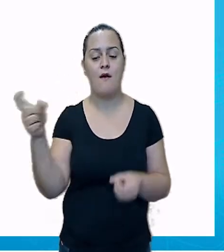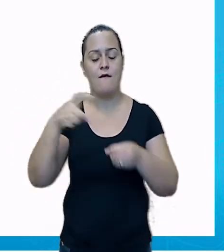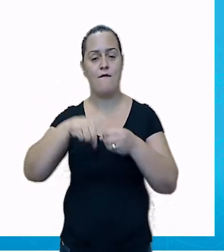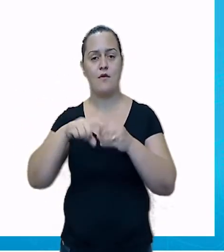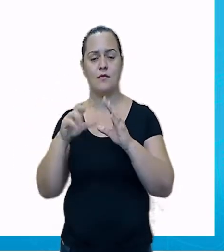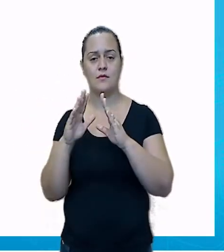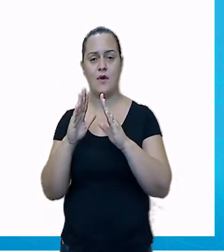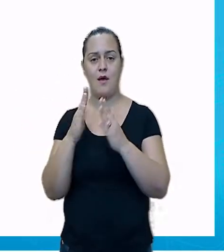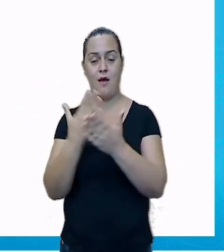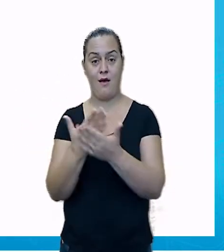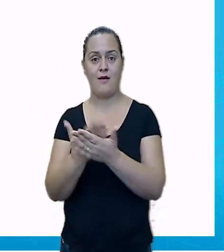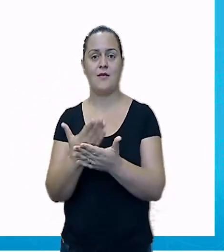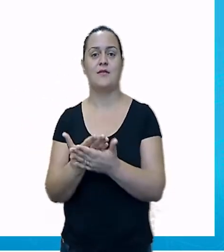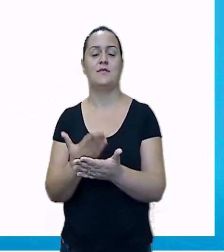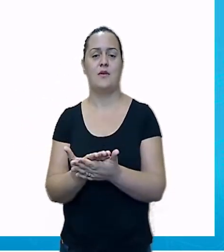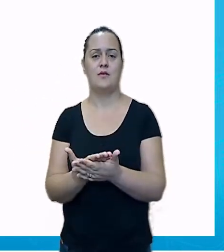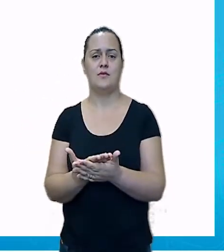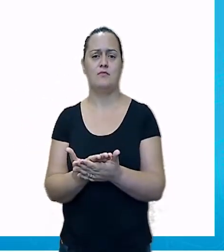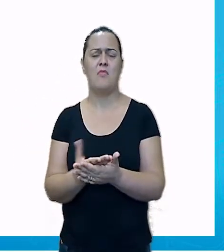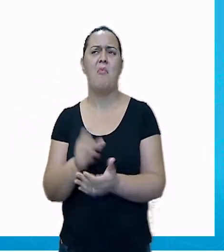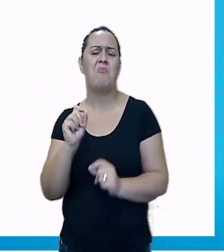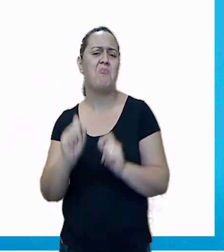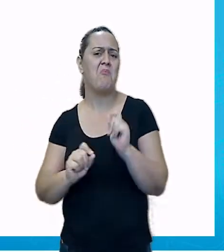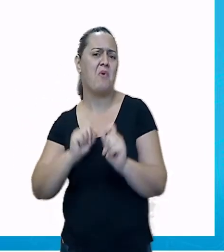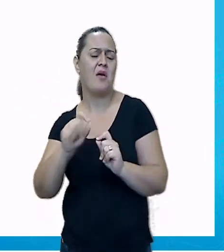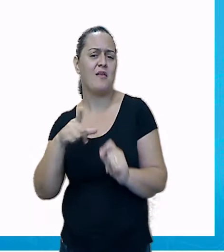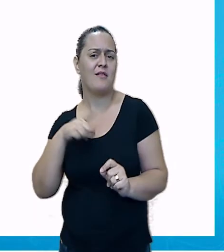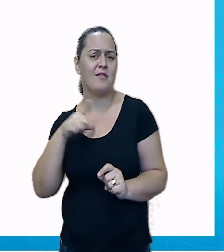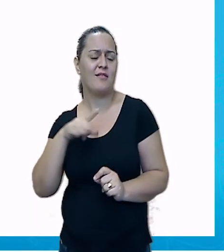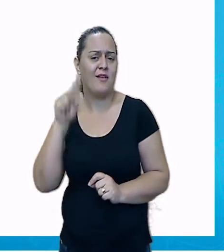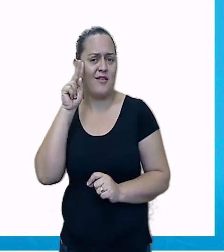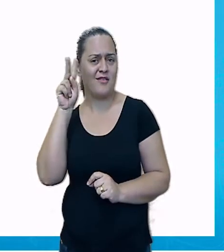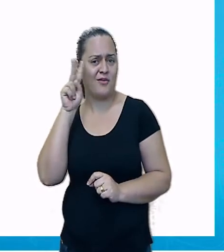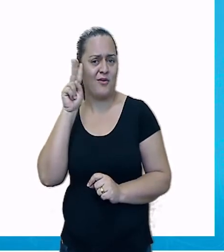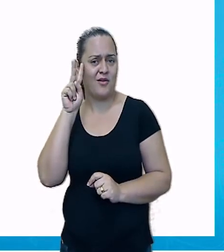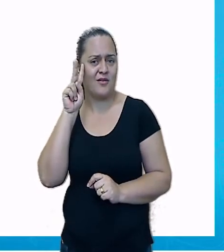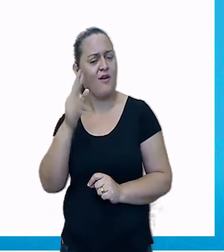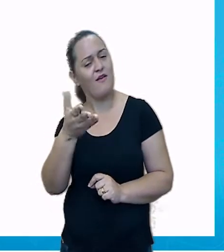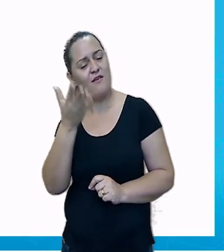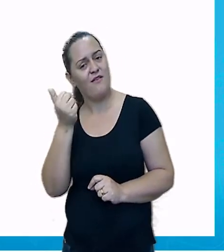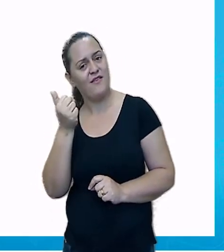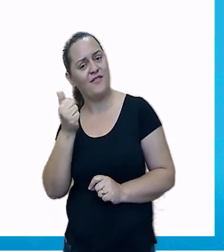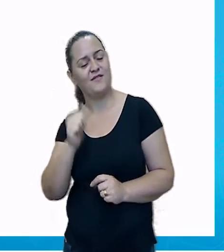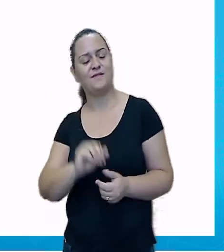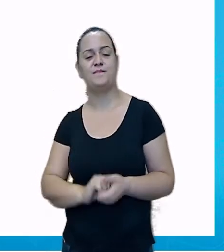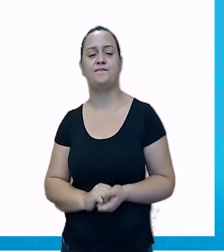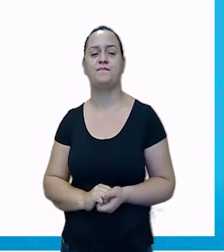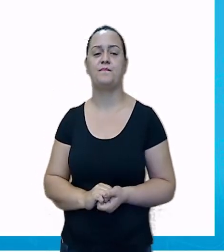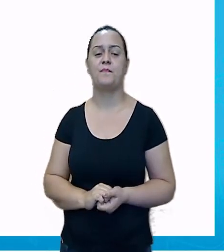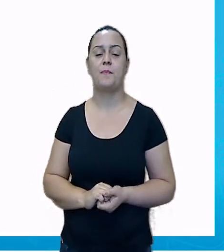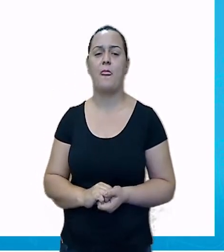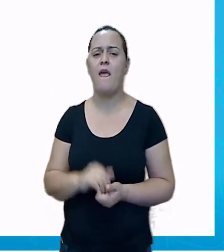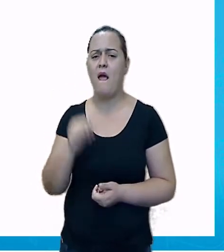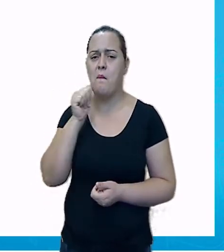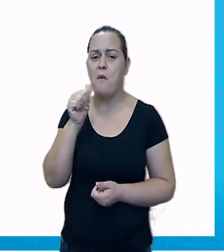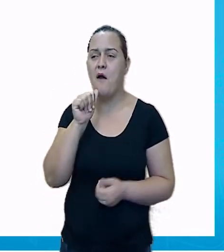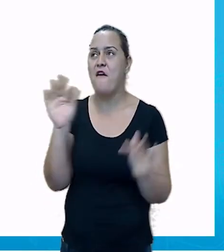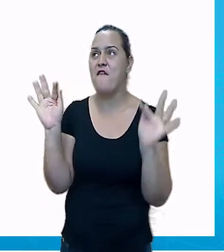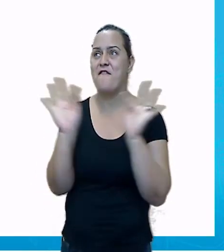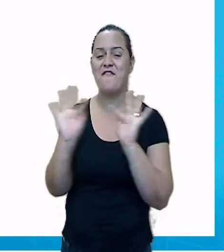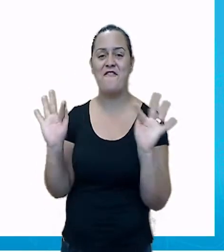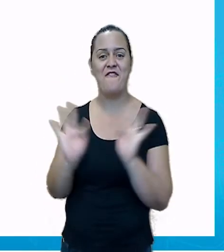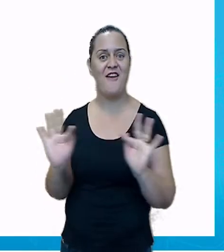Aline. Será o que está falando nessa história? Vamos juntos? Camila está muito feliz.